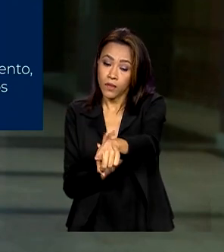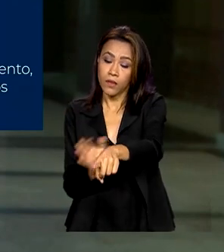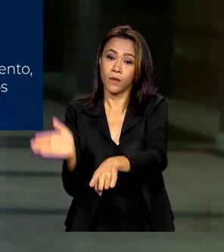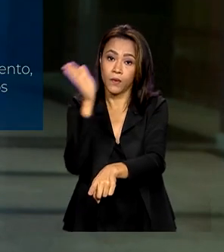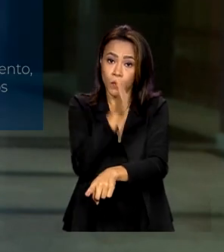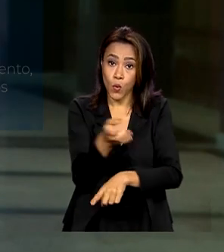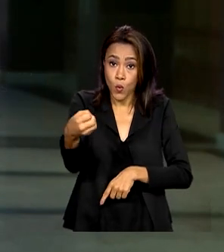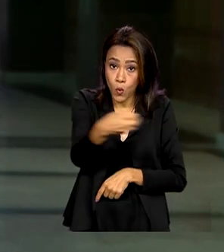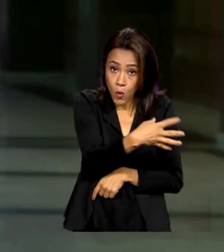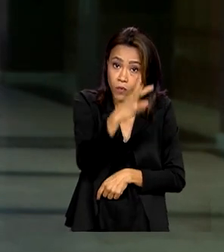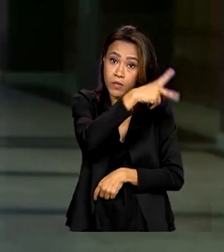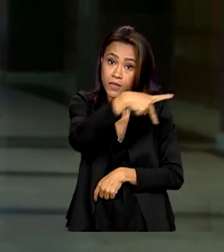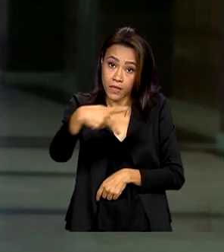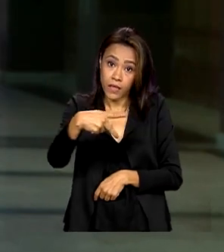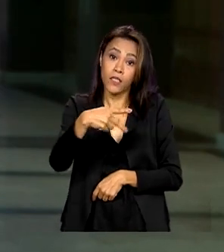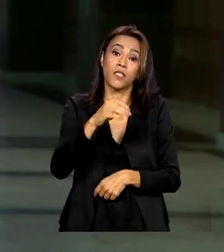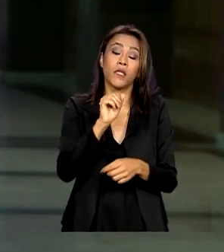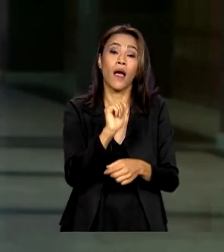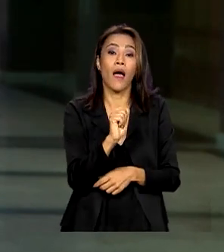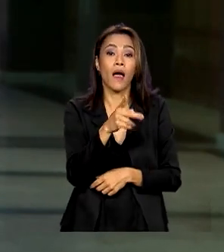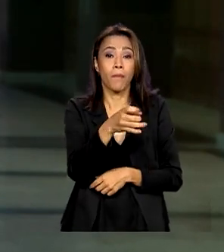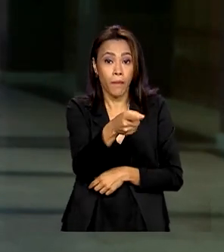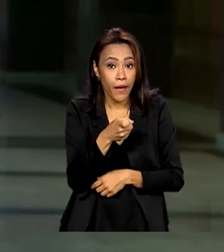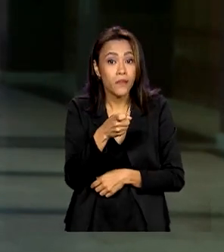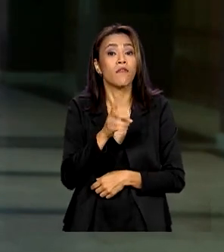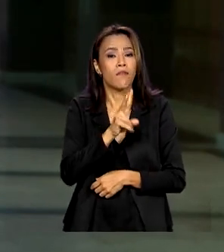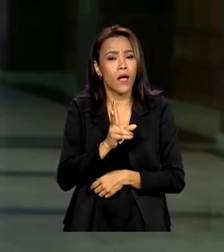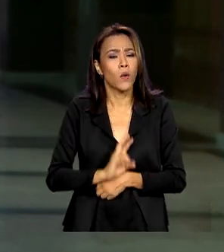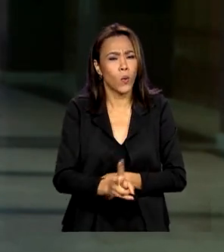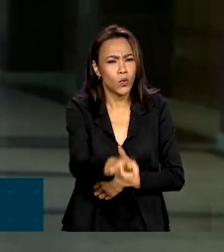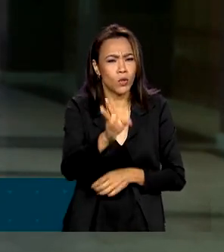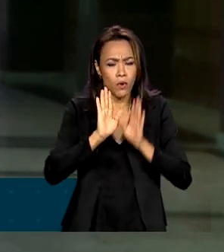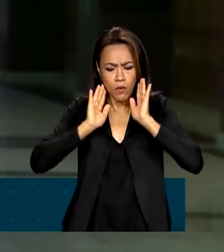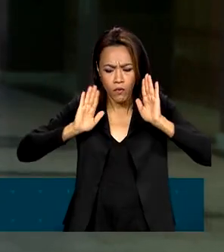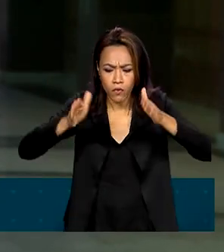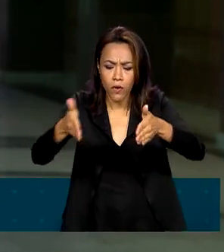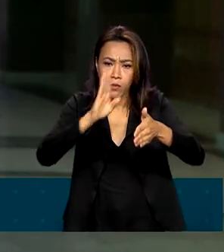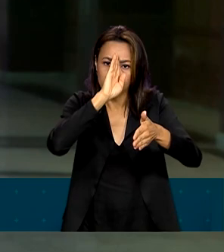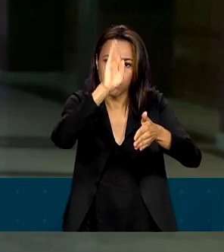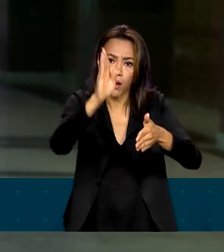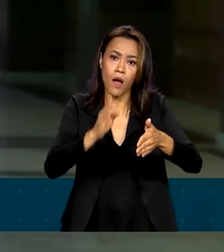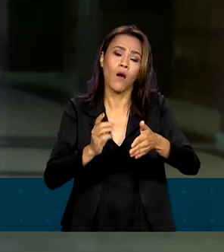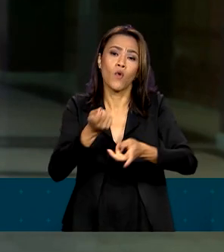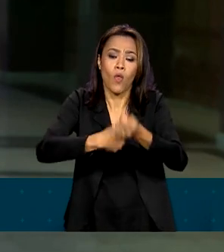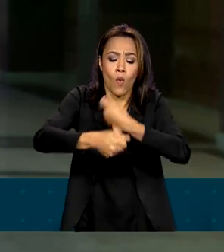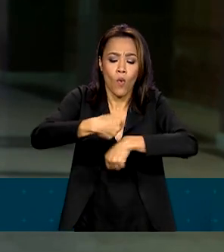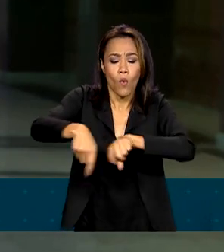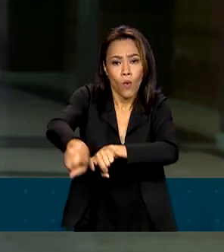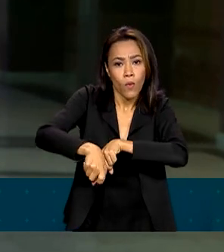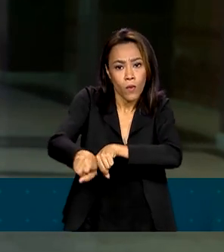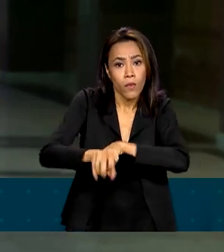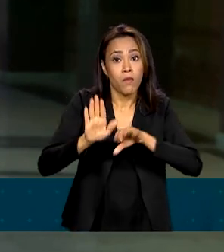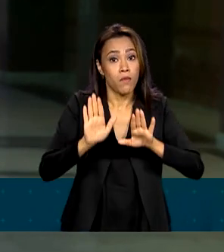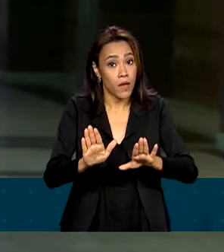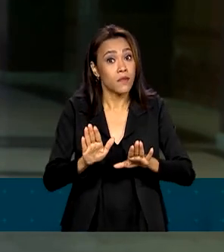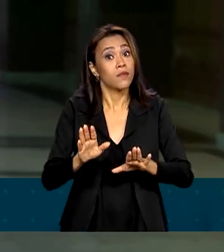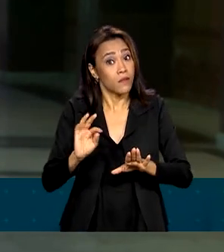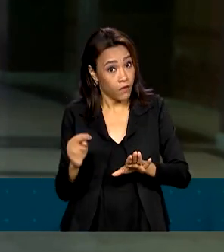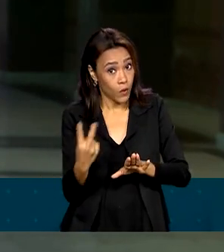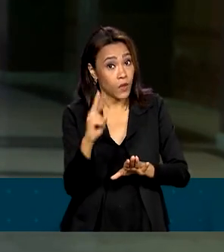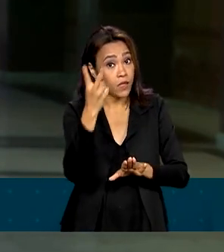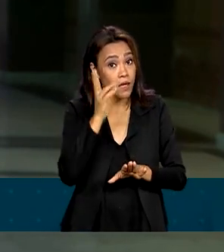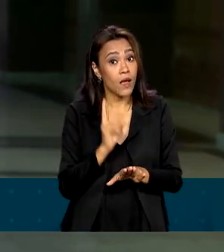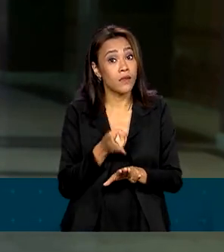presidente da Apex, o agro vai continuar no centro da política de exportações, mas buscando valorizar cada vez mais